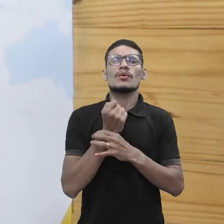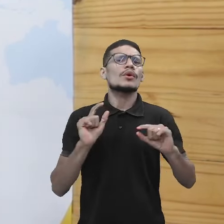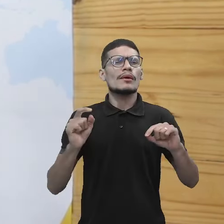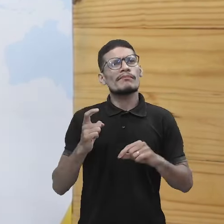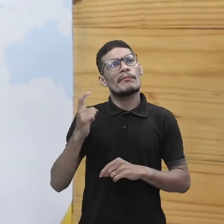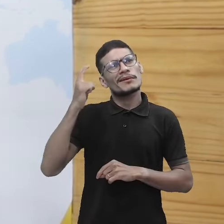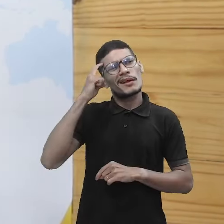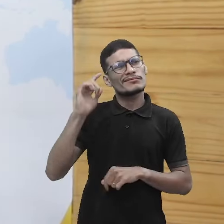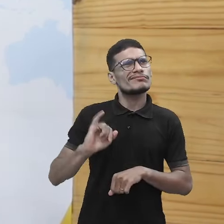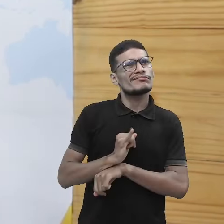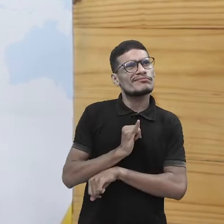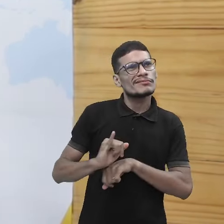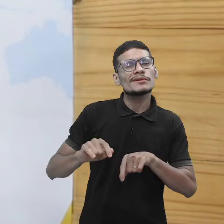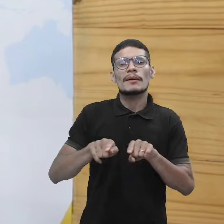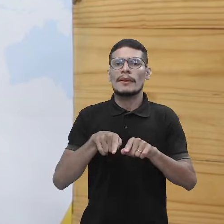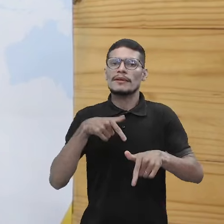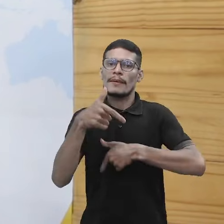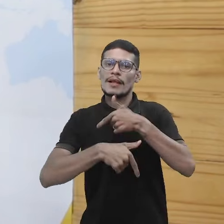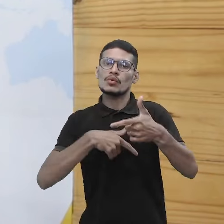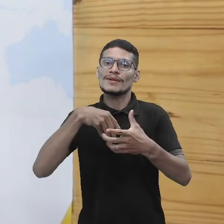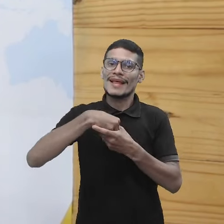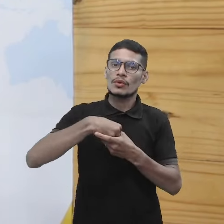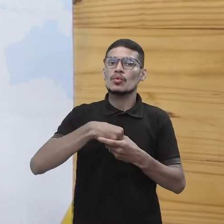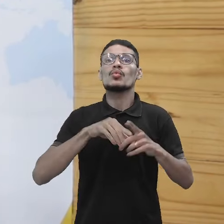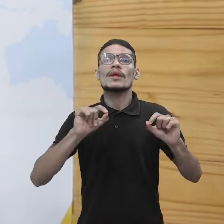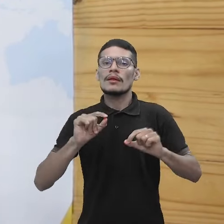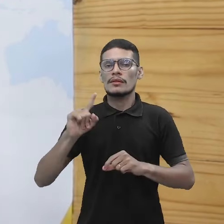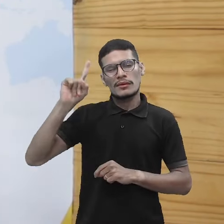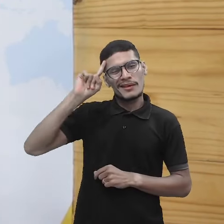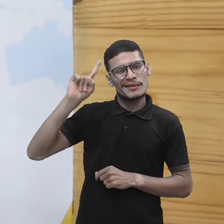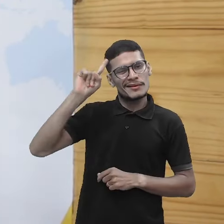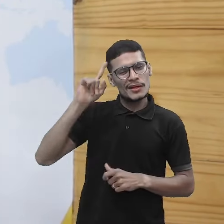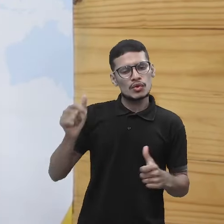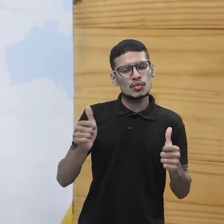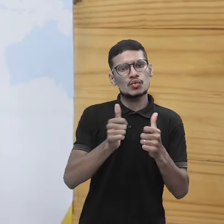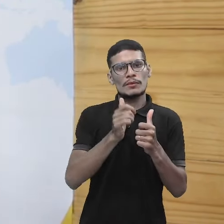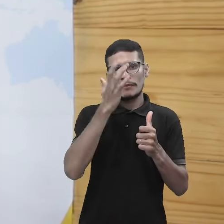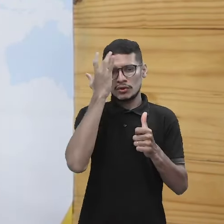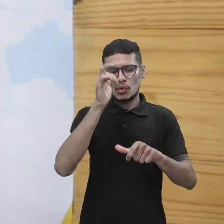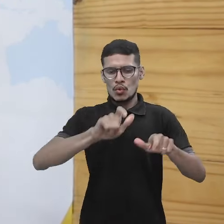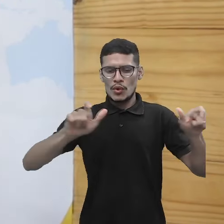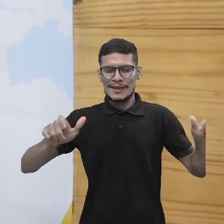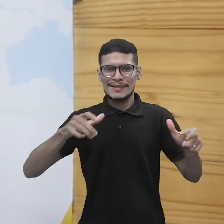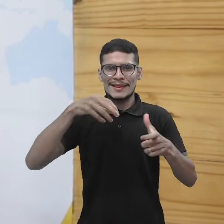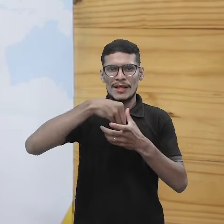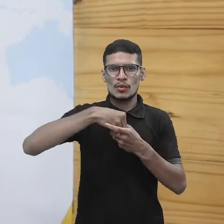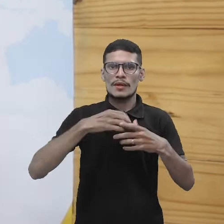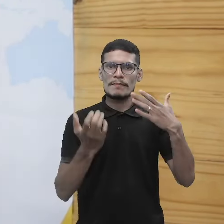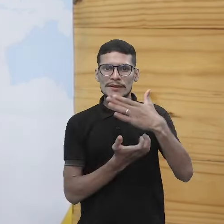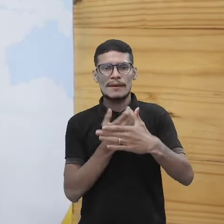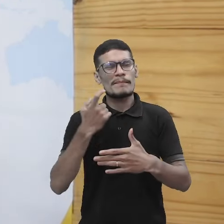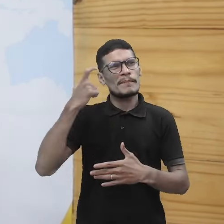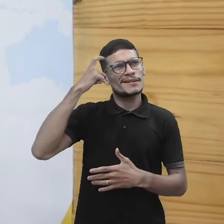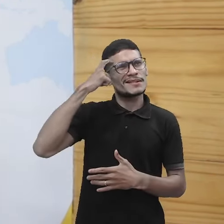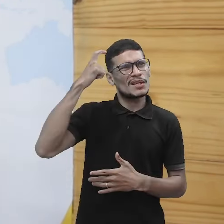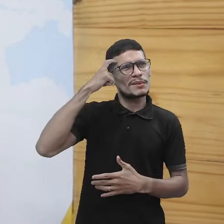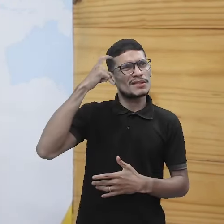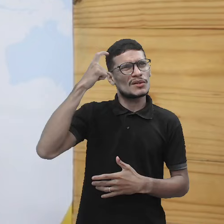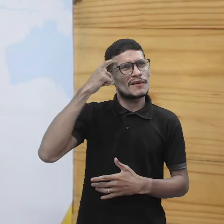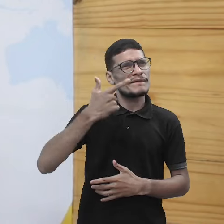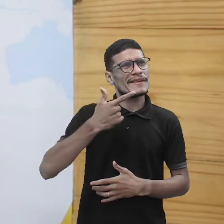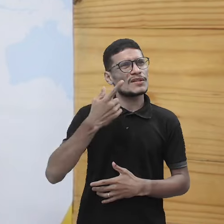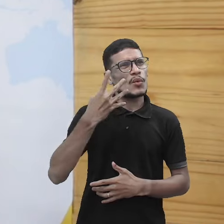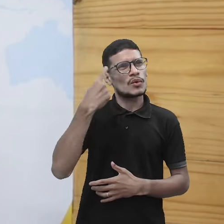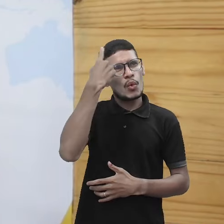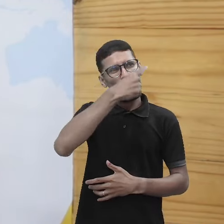e trabalhando a segurança do trabalho dia a dia junto das pessoas dentro da empresa. Então, vai ter que estar 24 horas pensando nisso e a